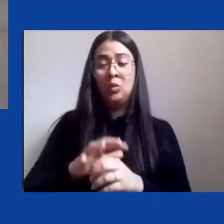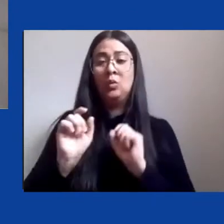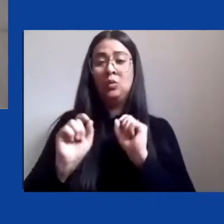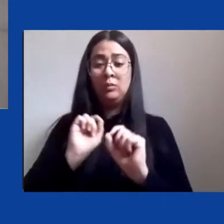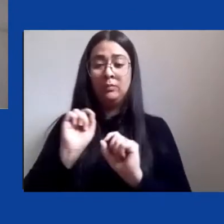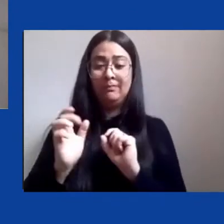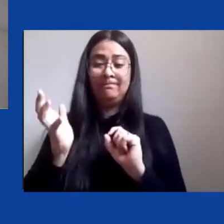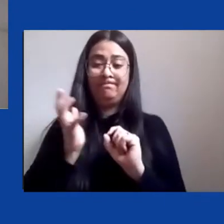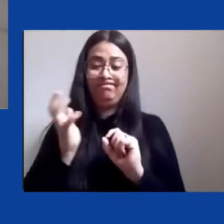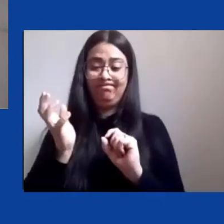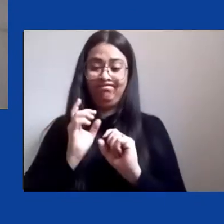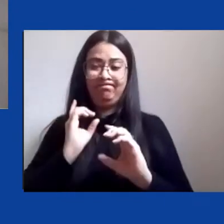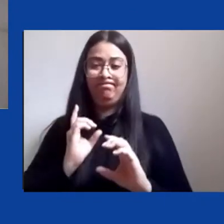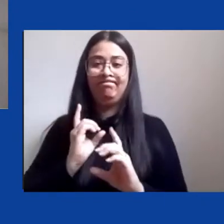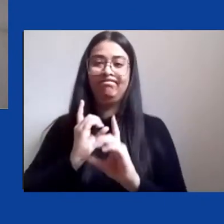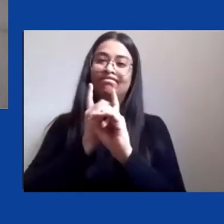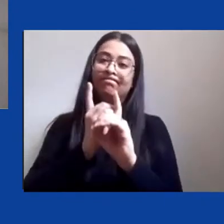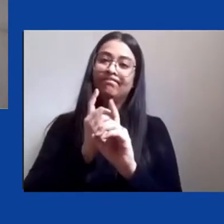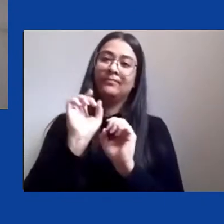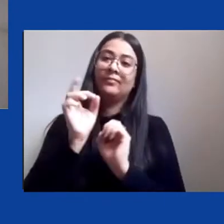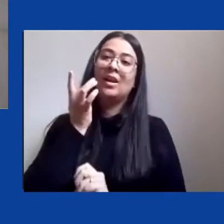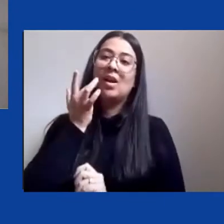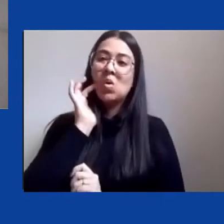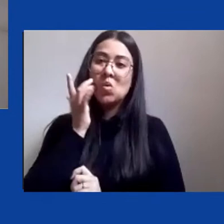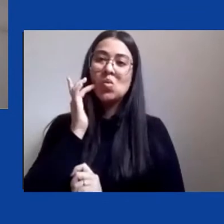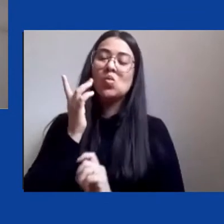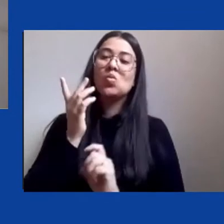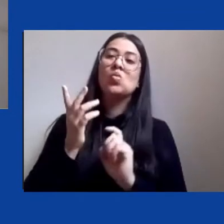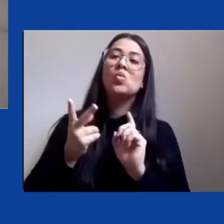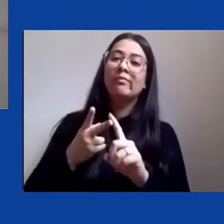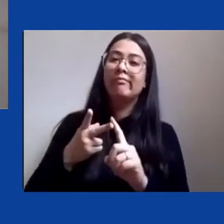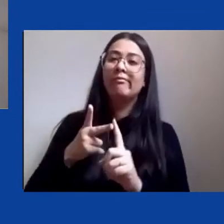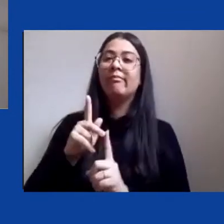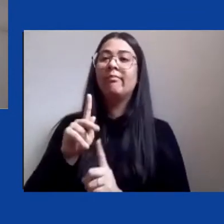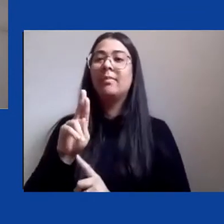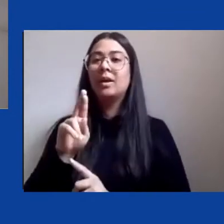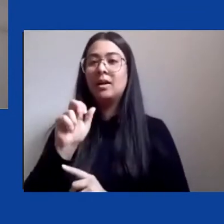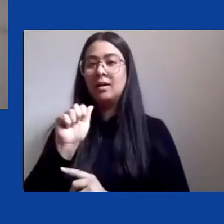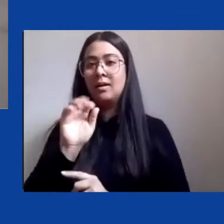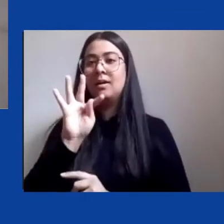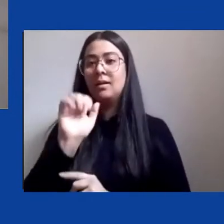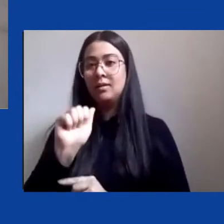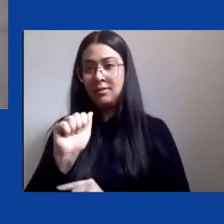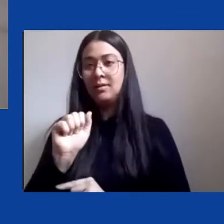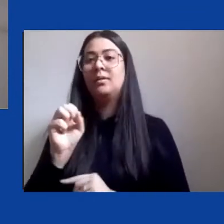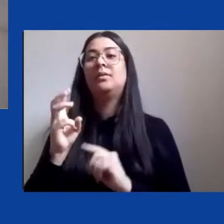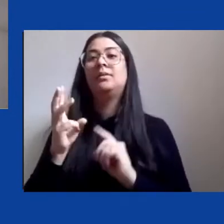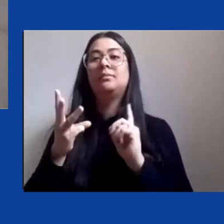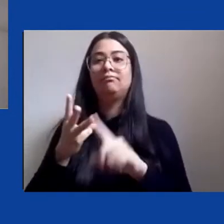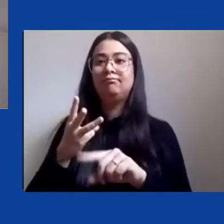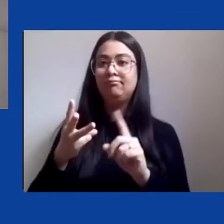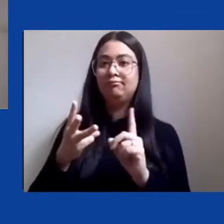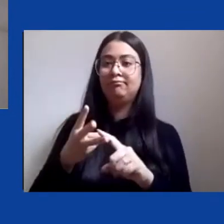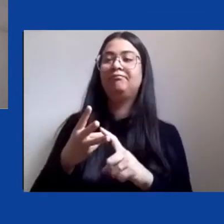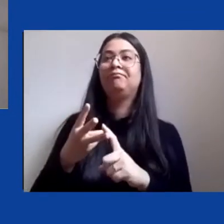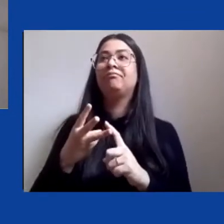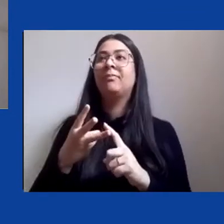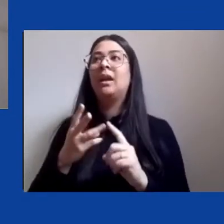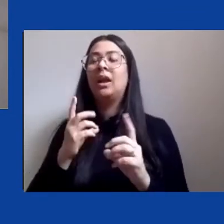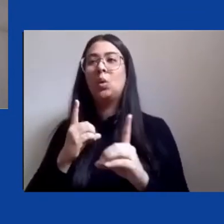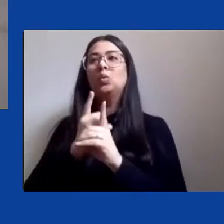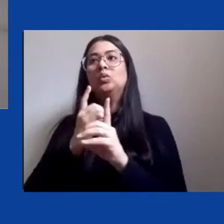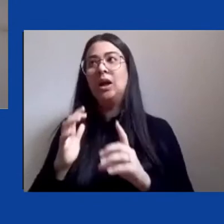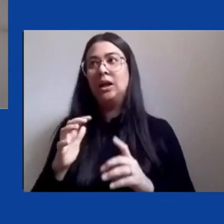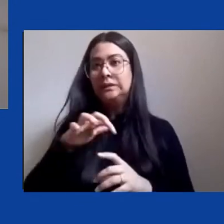ouro prata enfim minérios no interior do país bom nessa